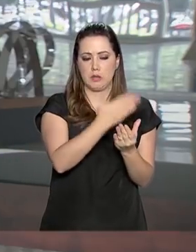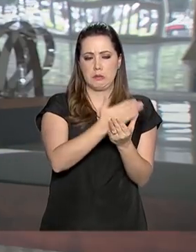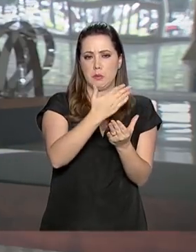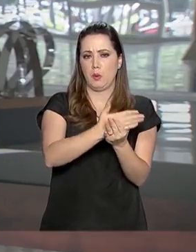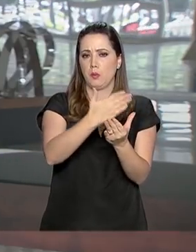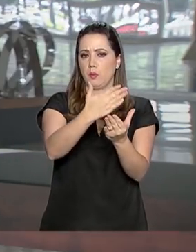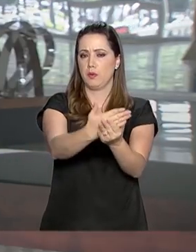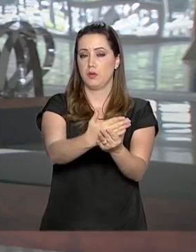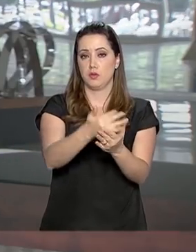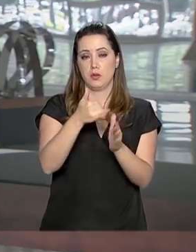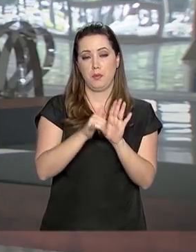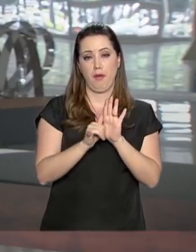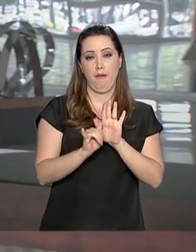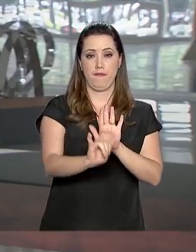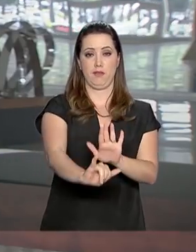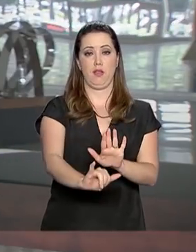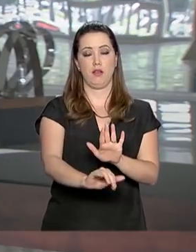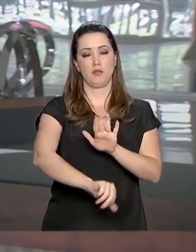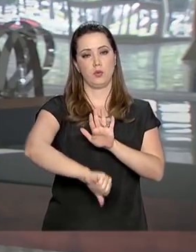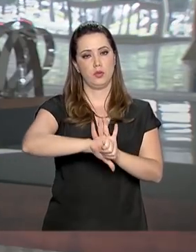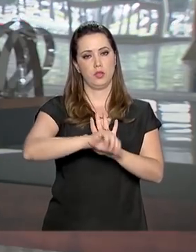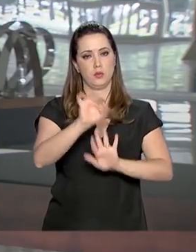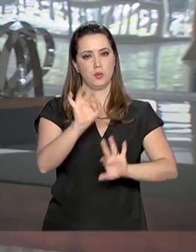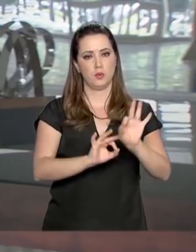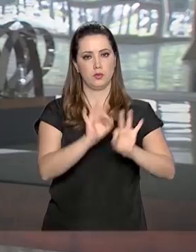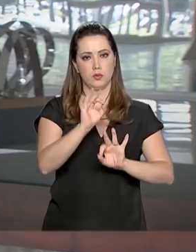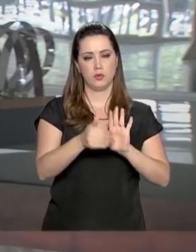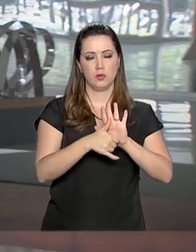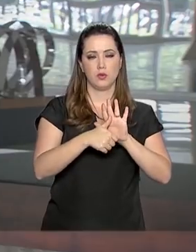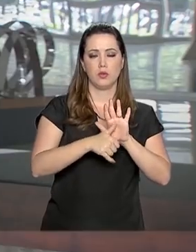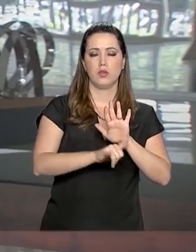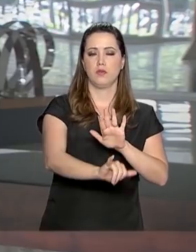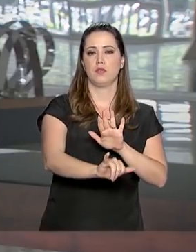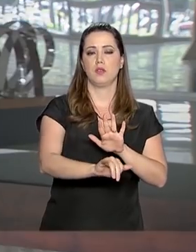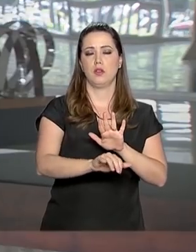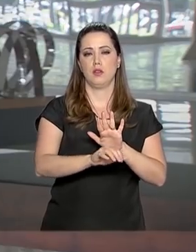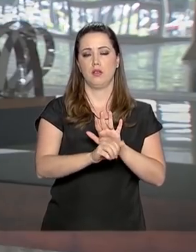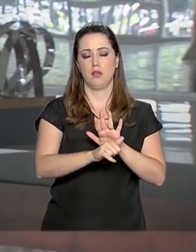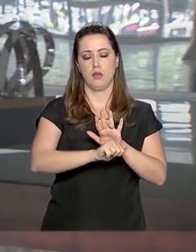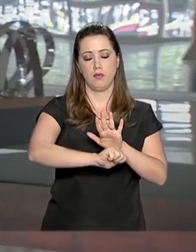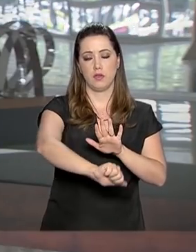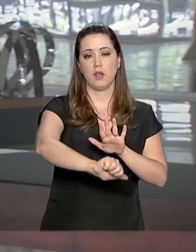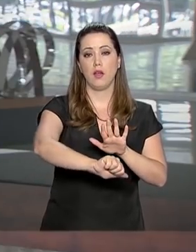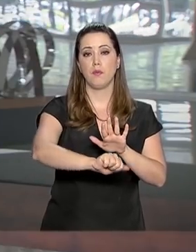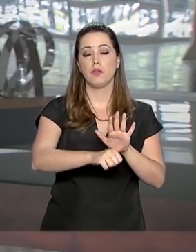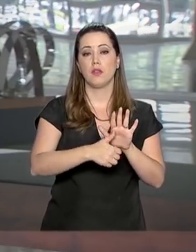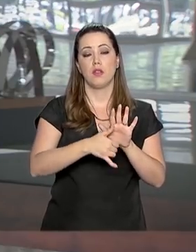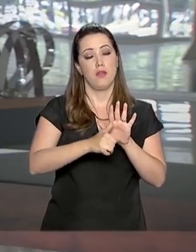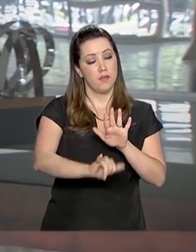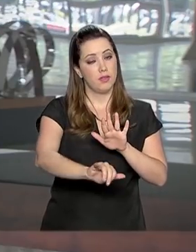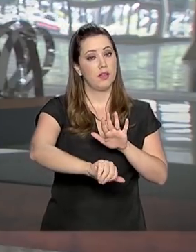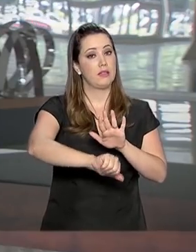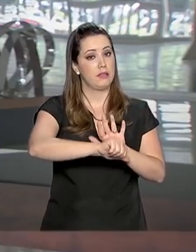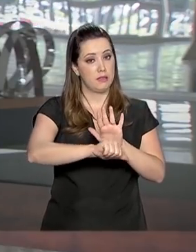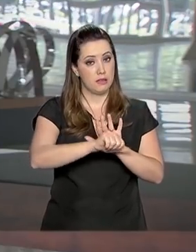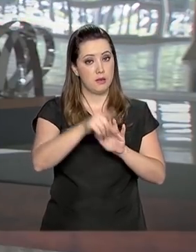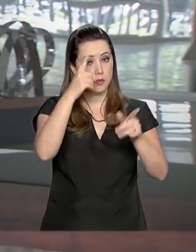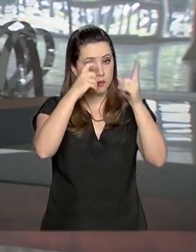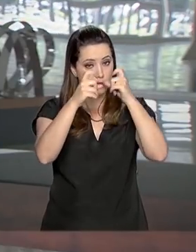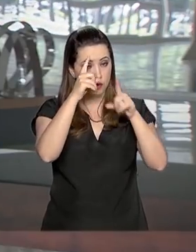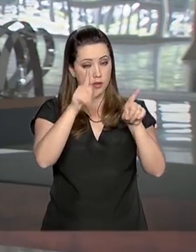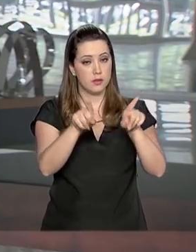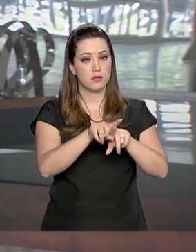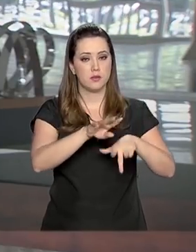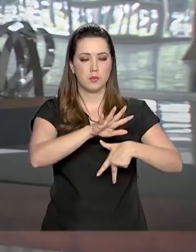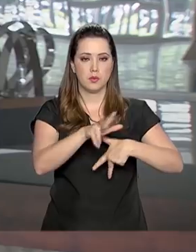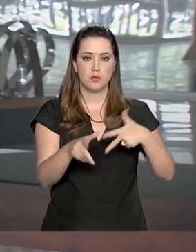de combate ao crime organizado, crimes violentos e também contra a corrupção. Essa assinatura foi feita durante uma